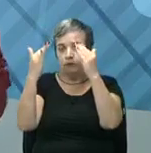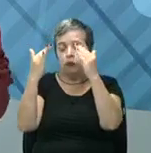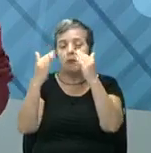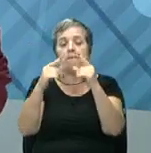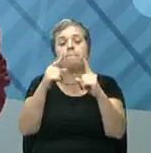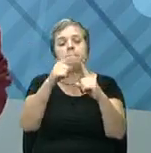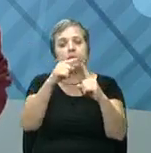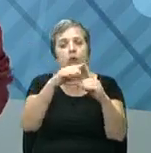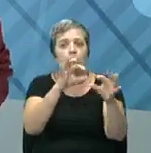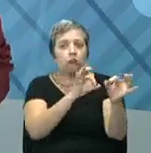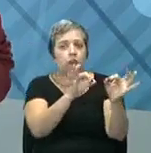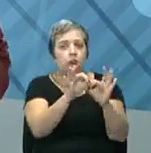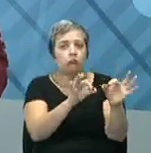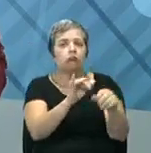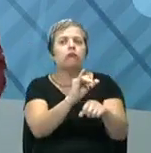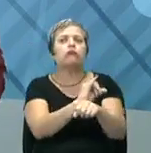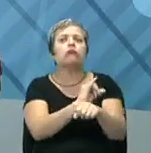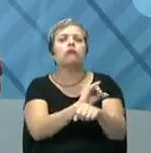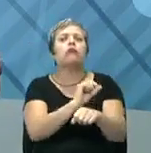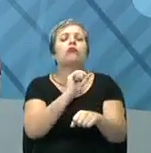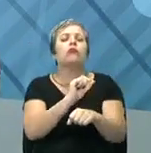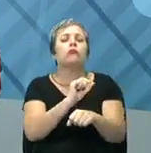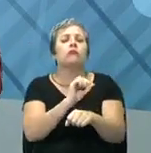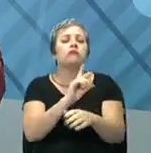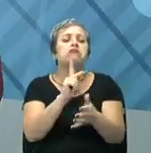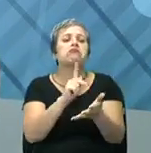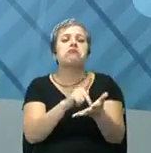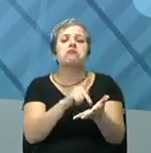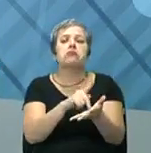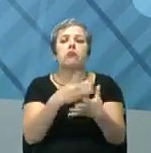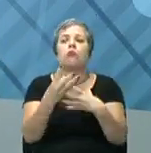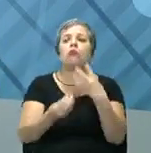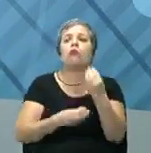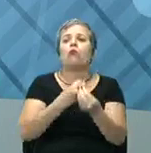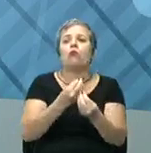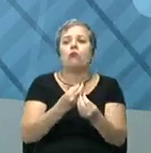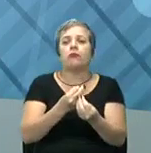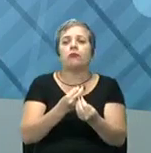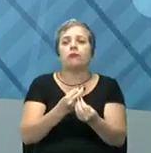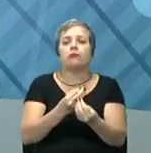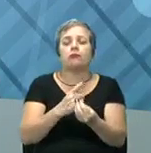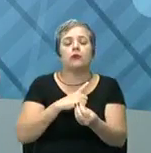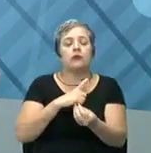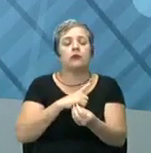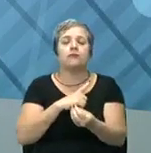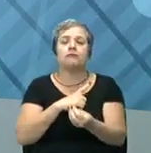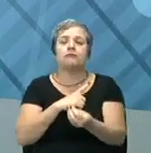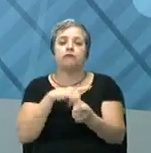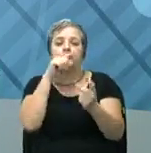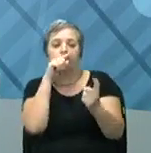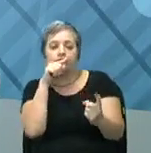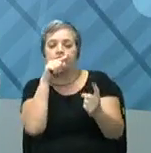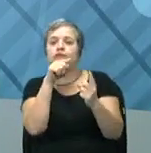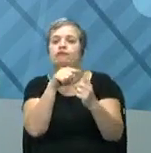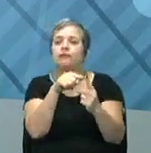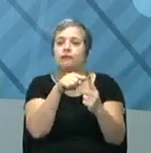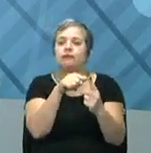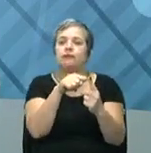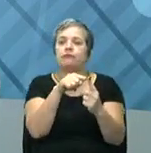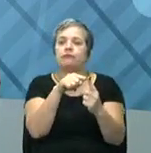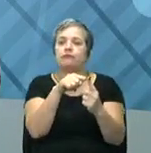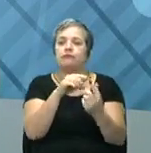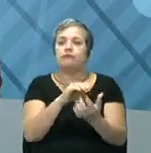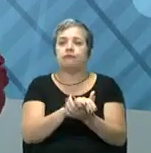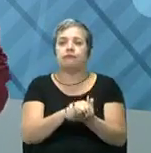planejamento estratégico. O que é realmente? Como trazer a partir do planejamento os objetivos da empresa?